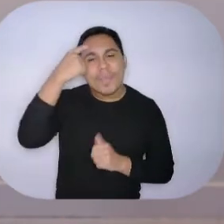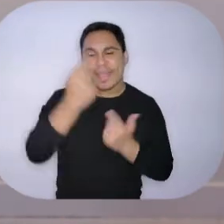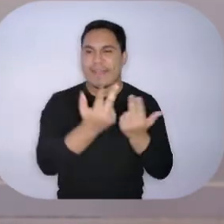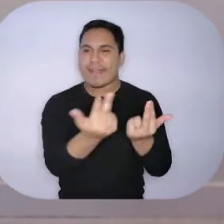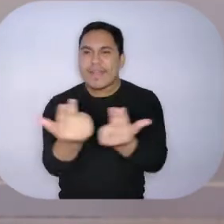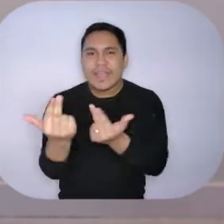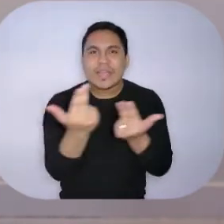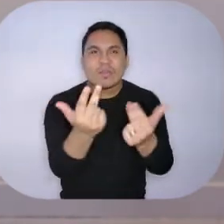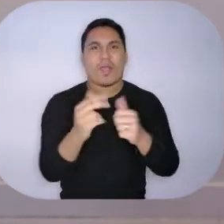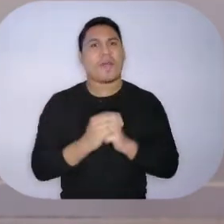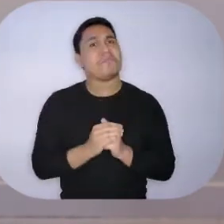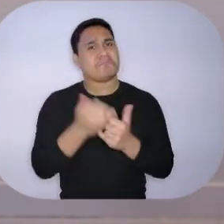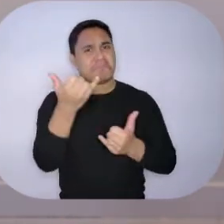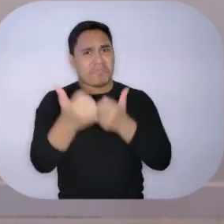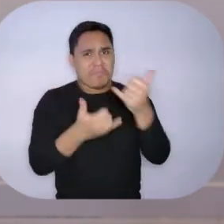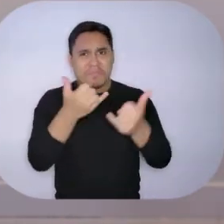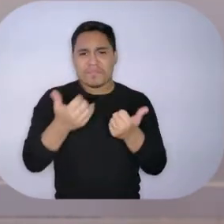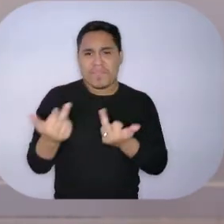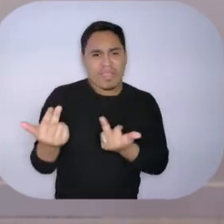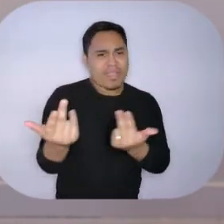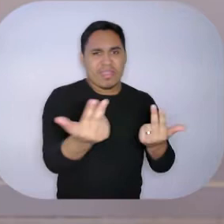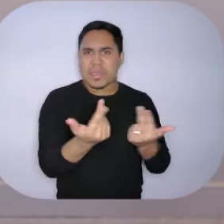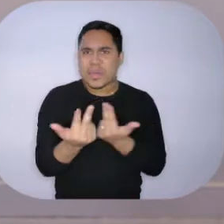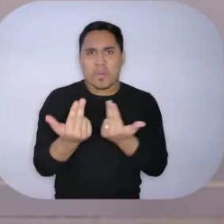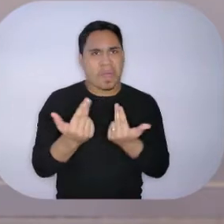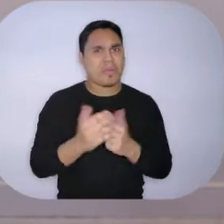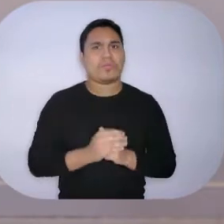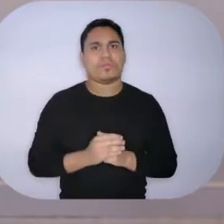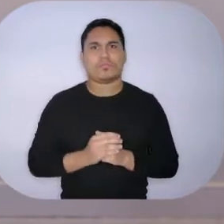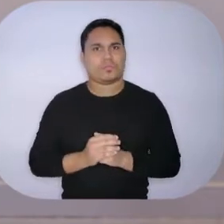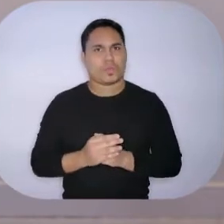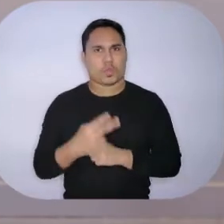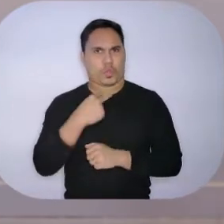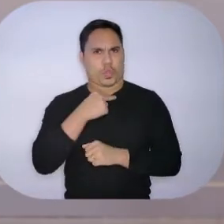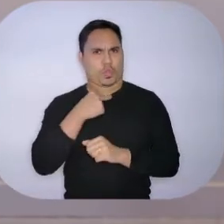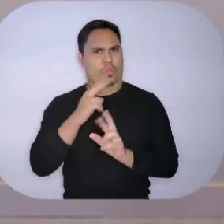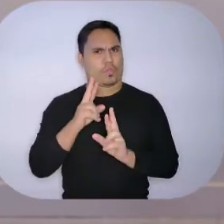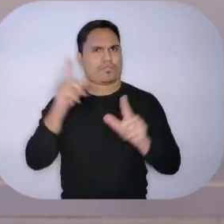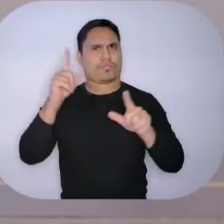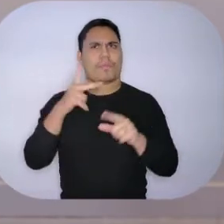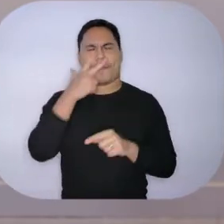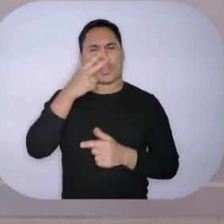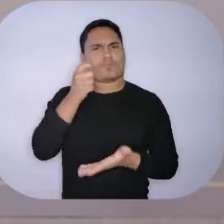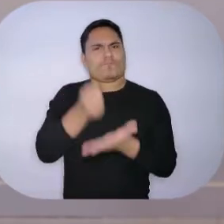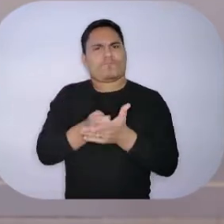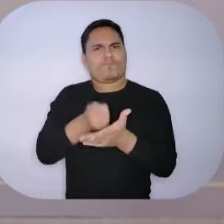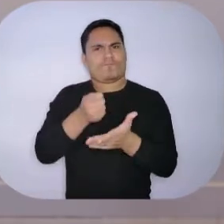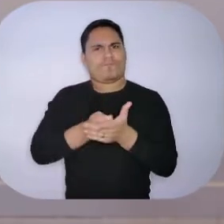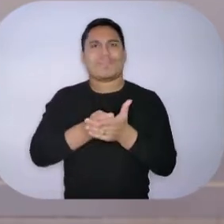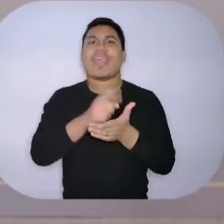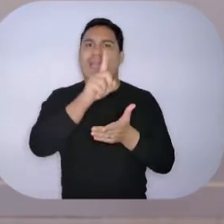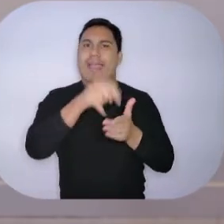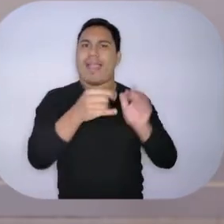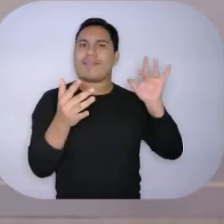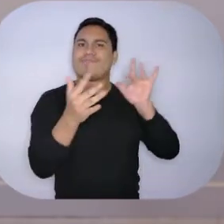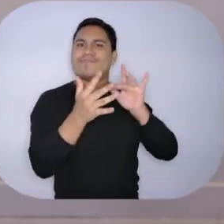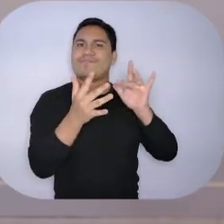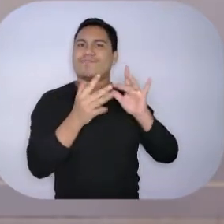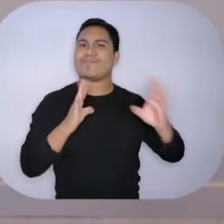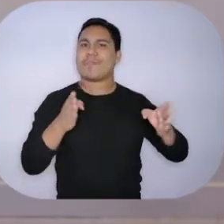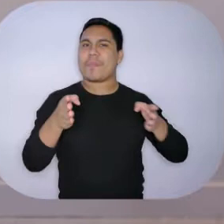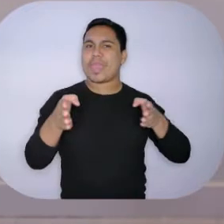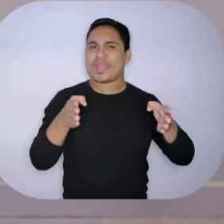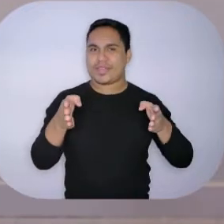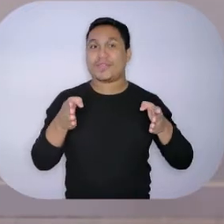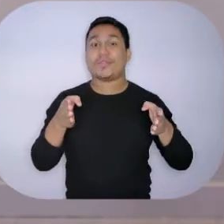brincando das mesmas brincadeiras. Seria estranho, né? Pois é, acontece que esse ser